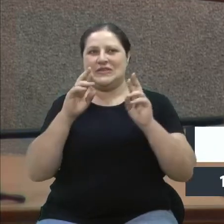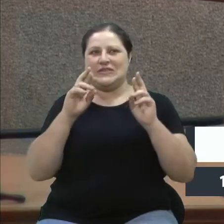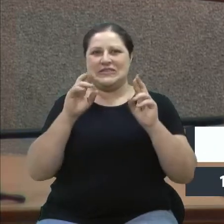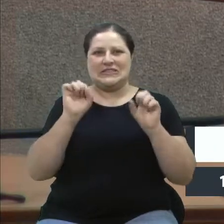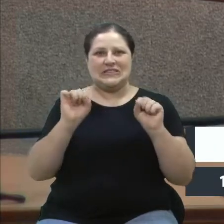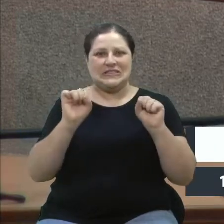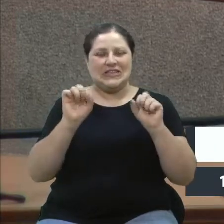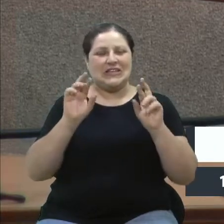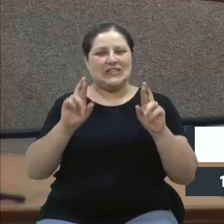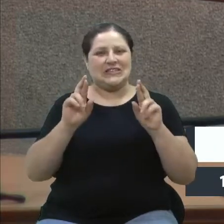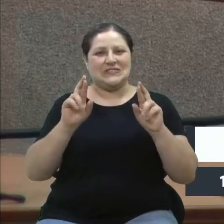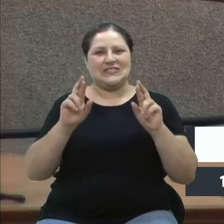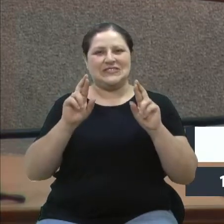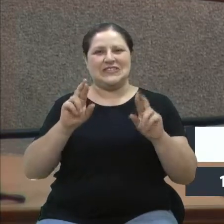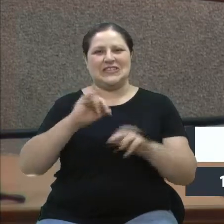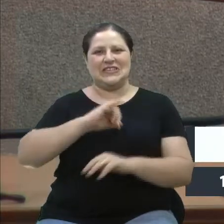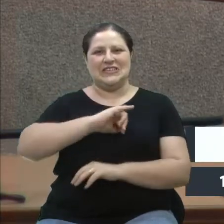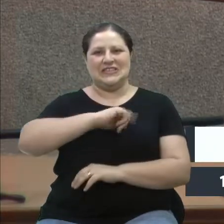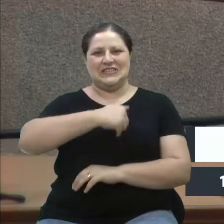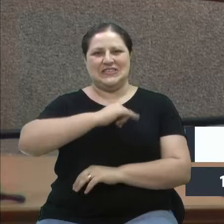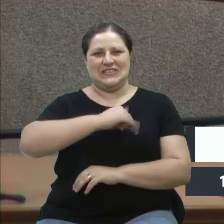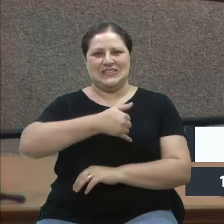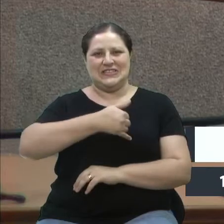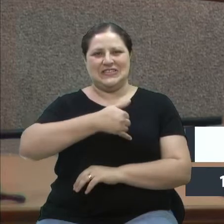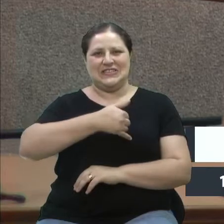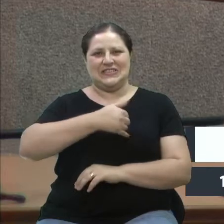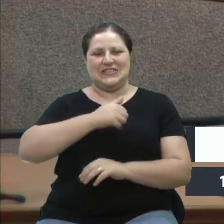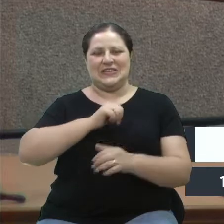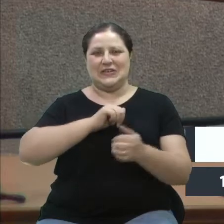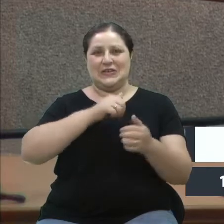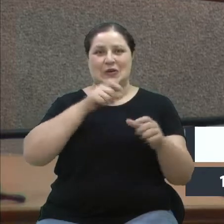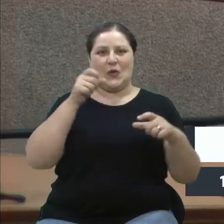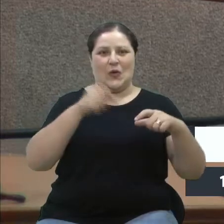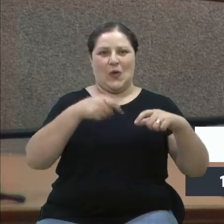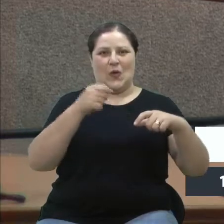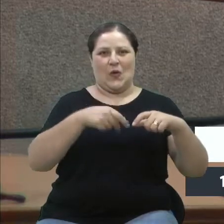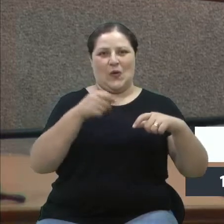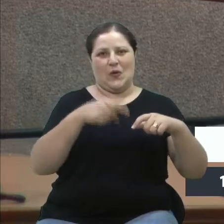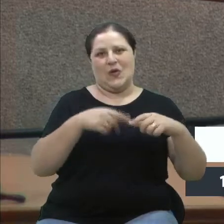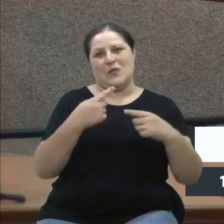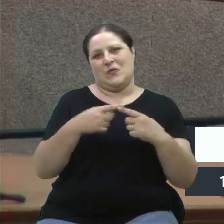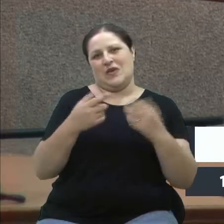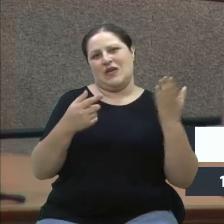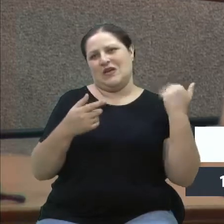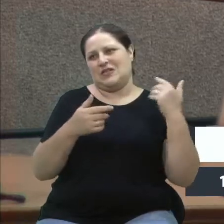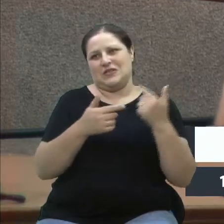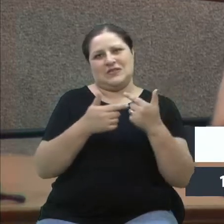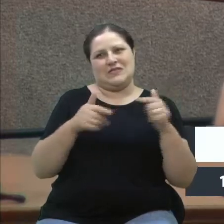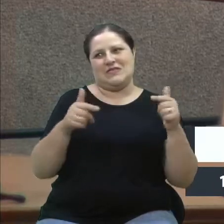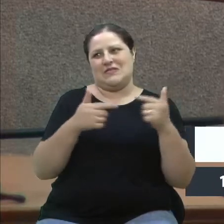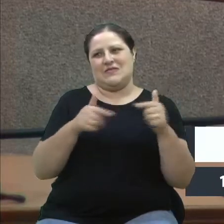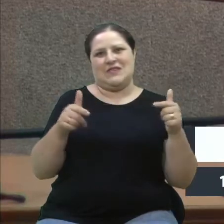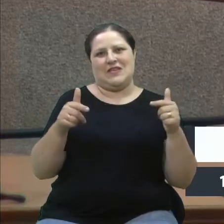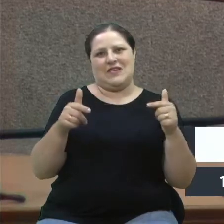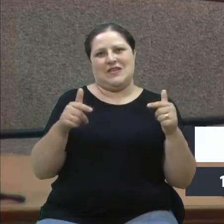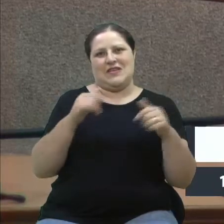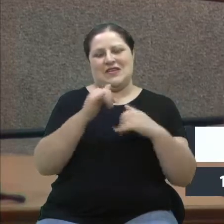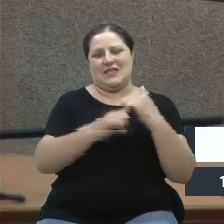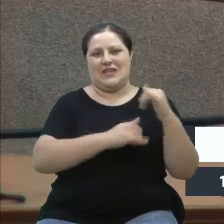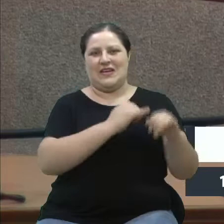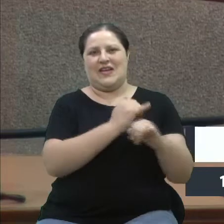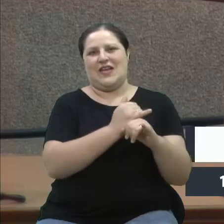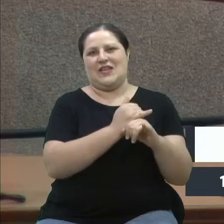passava a hora do esporte. E aí, é porque na época a internet não era como é, a gente tinha que aguardar o dia seguinte para rever os gols.